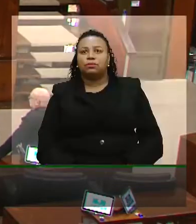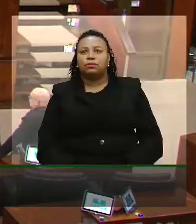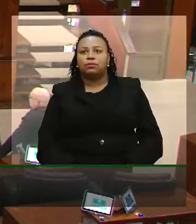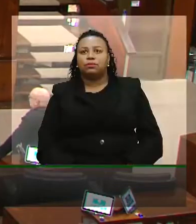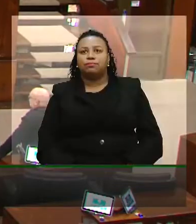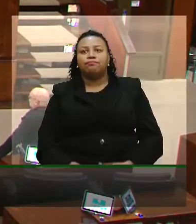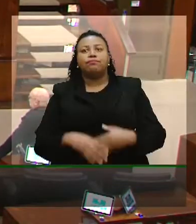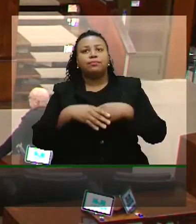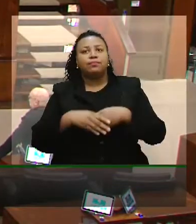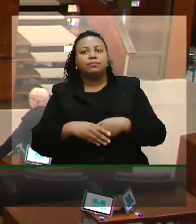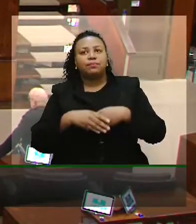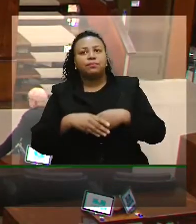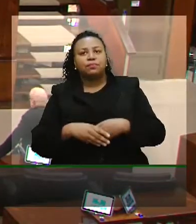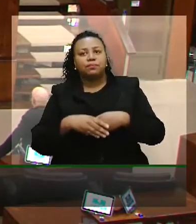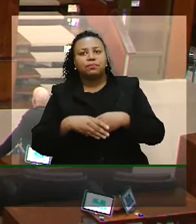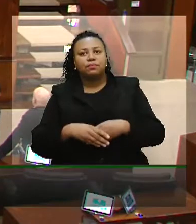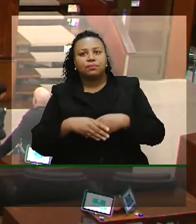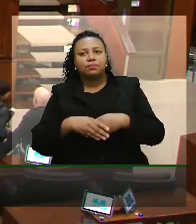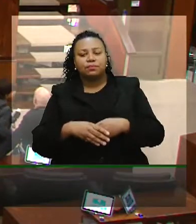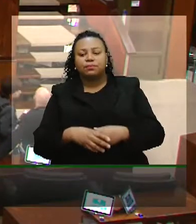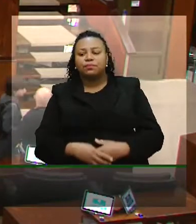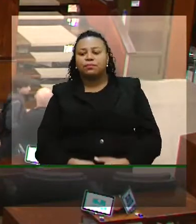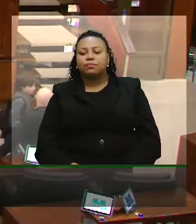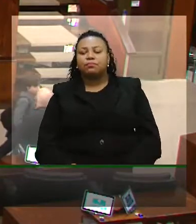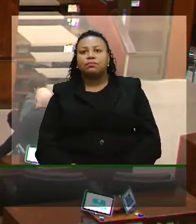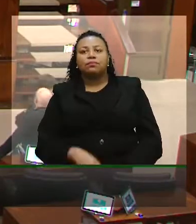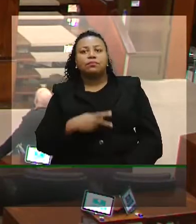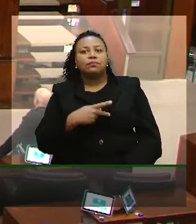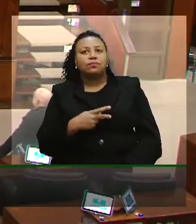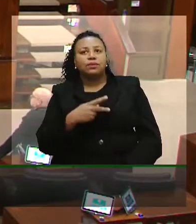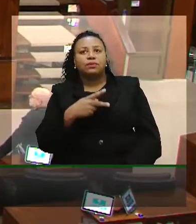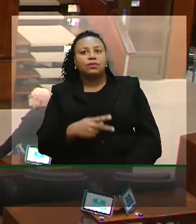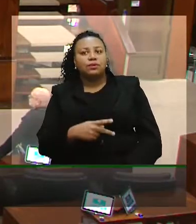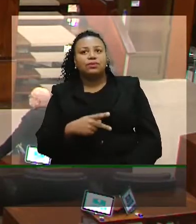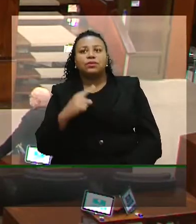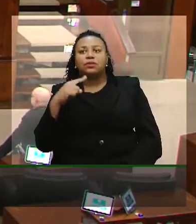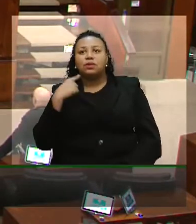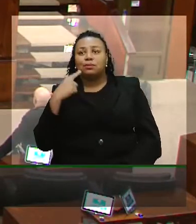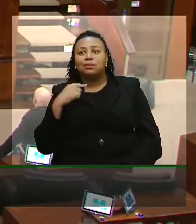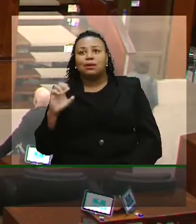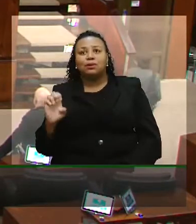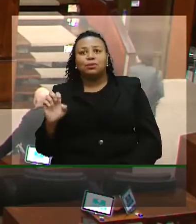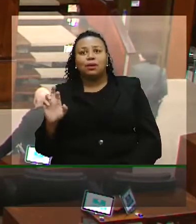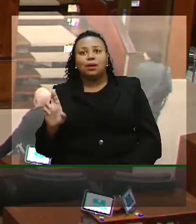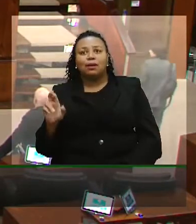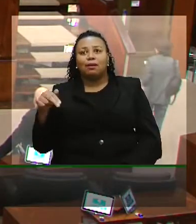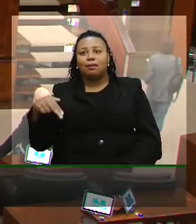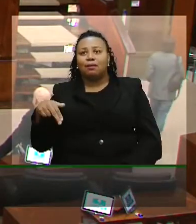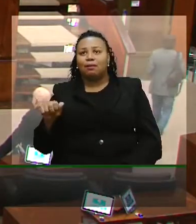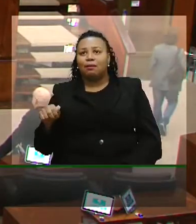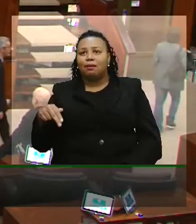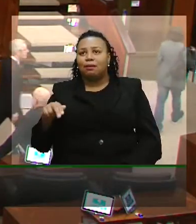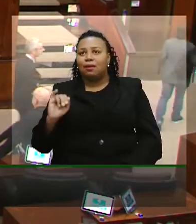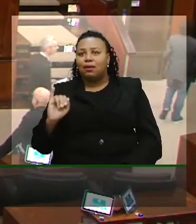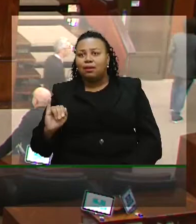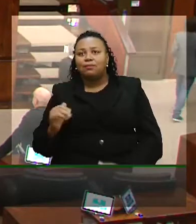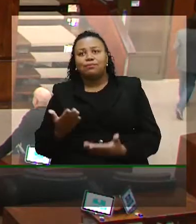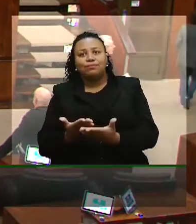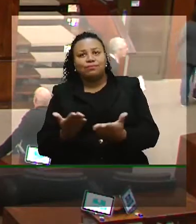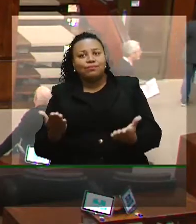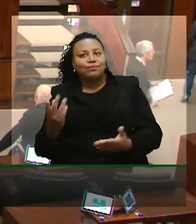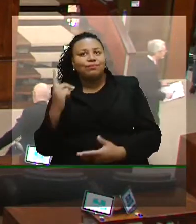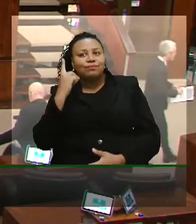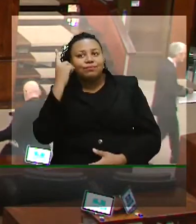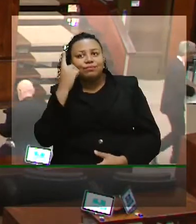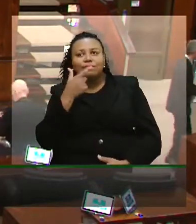saudação nosso presidente, deputado Hernani Polo, senhores deputados,